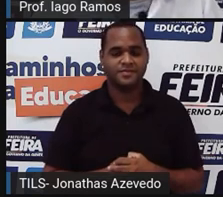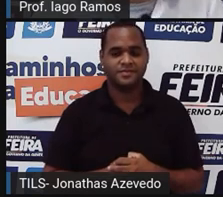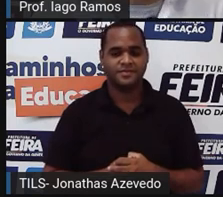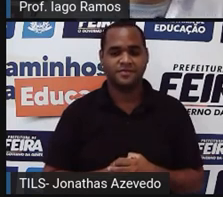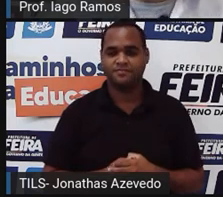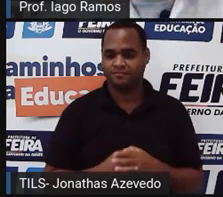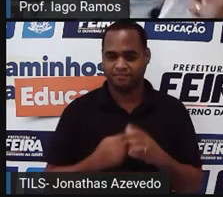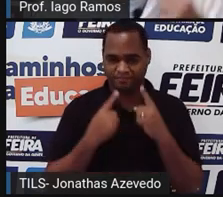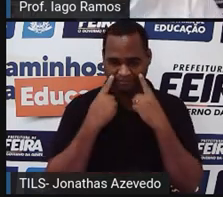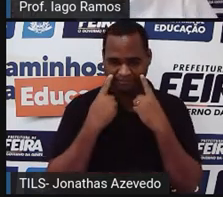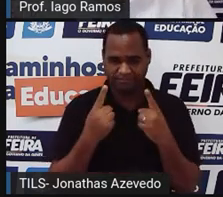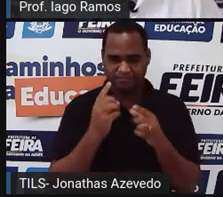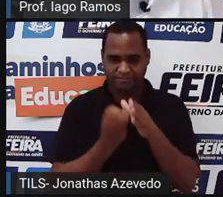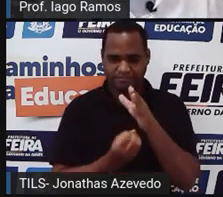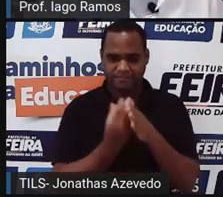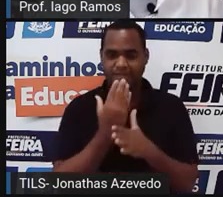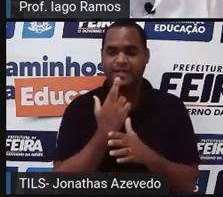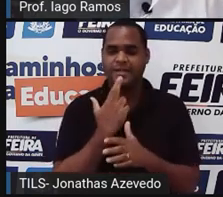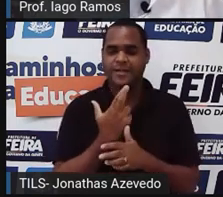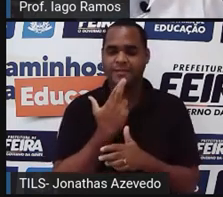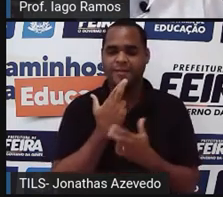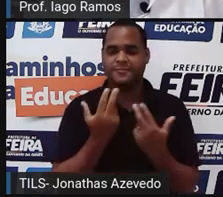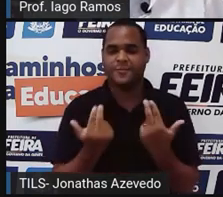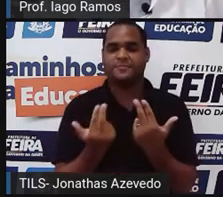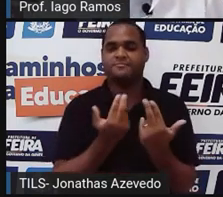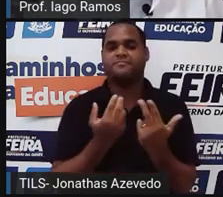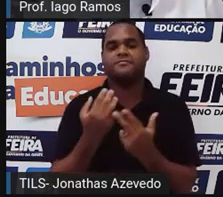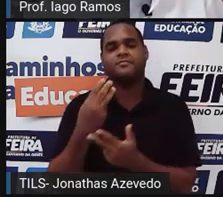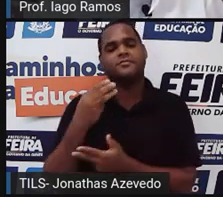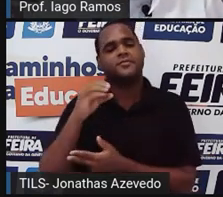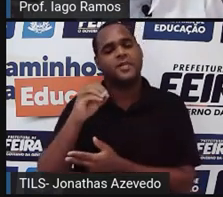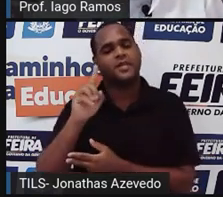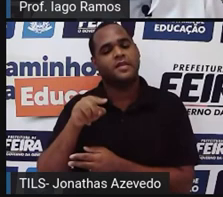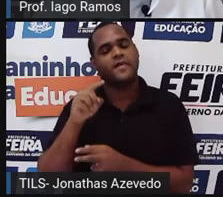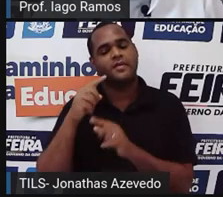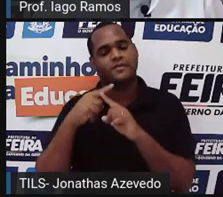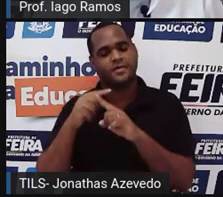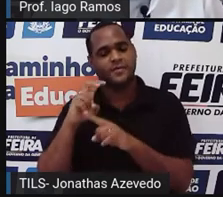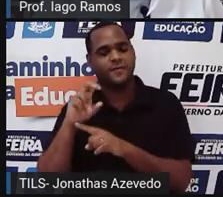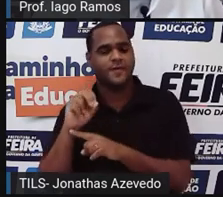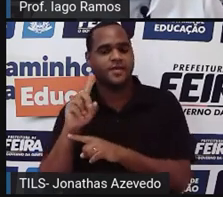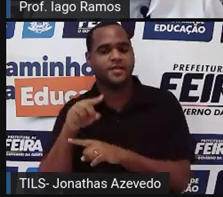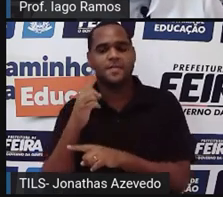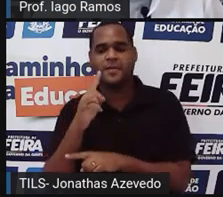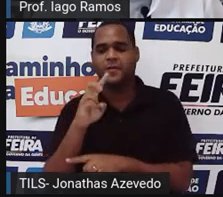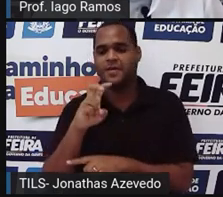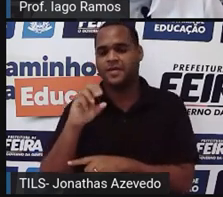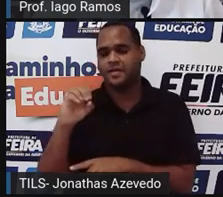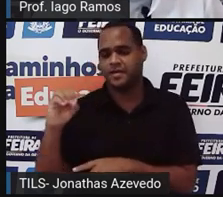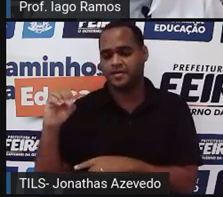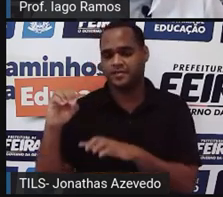Veja que vai gerar o mesmo resultado. Por quê? 30 vezes 50 vai dar 1.500.